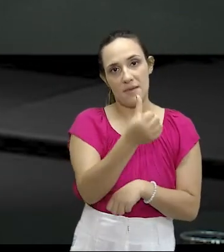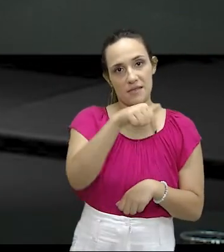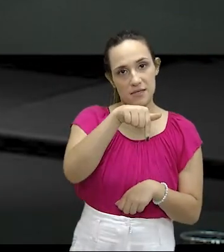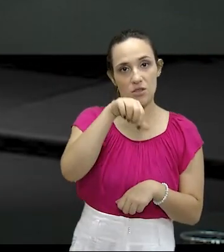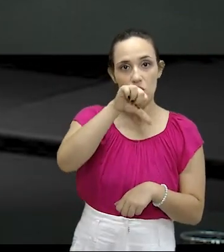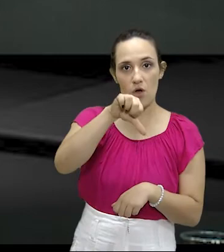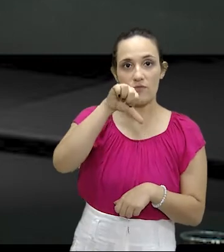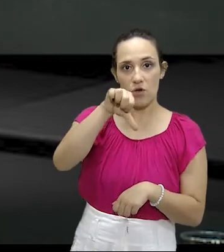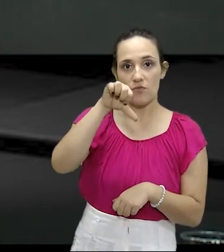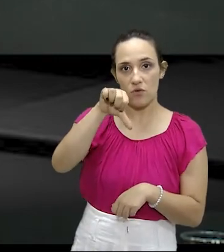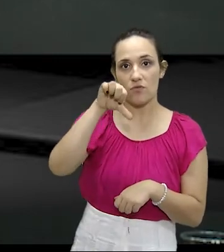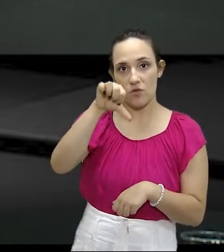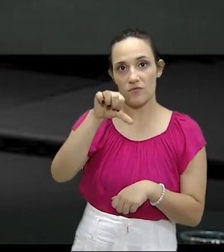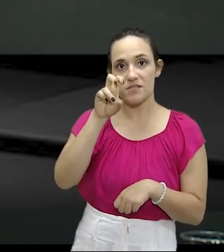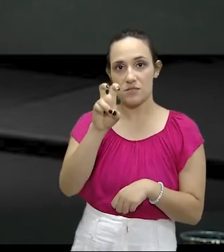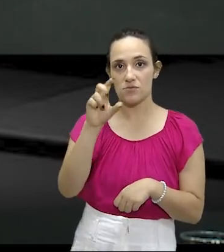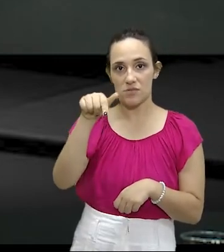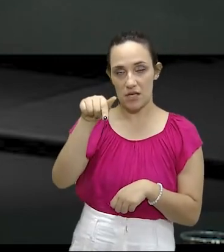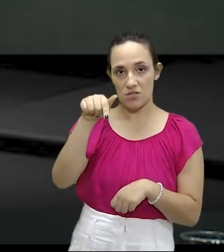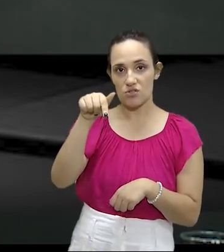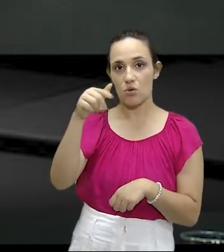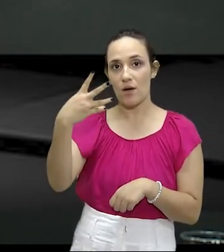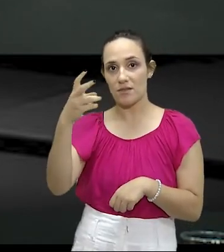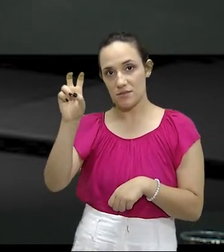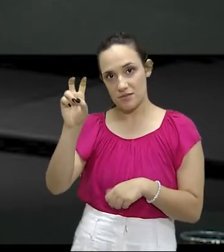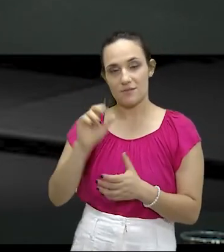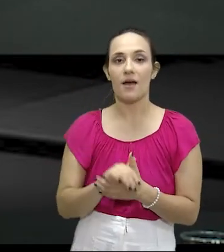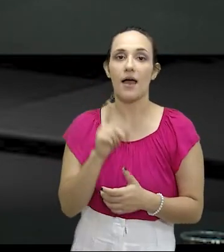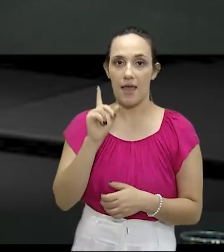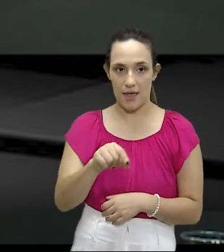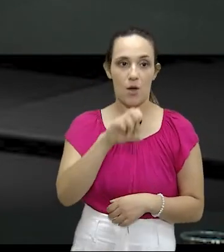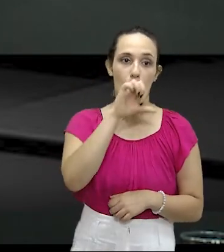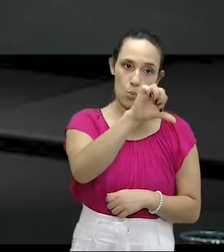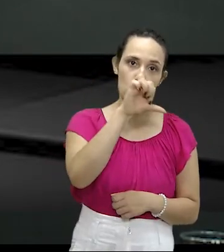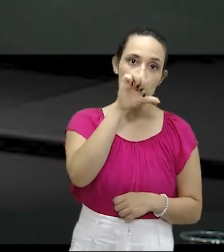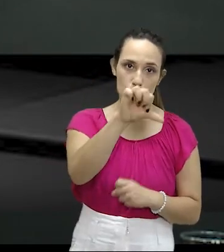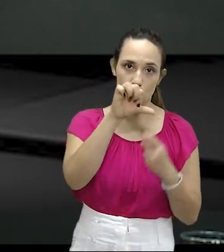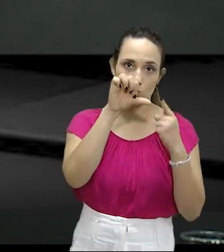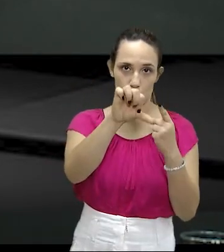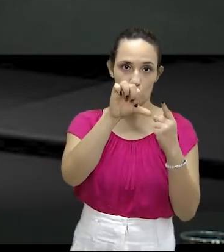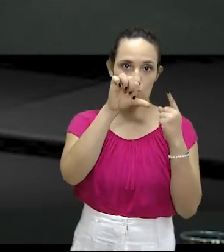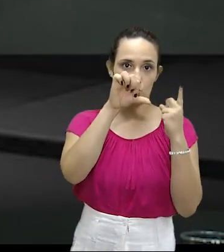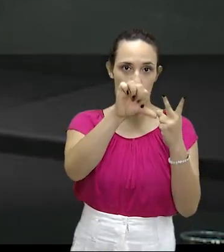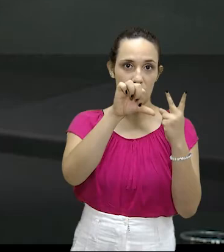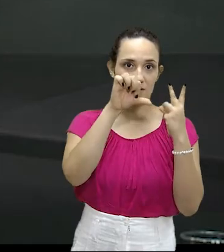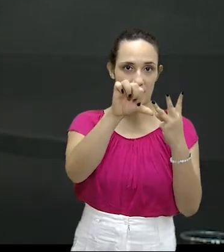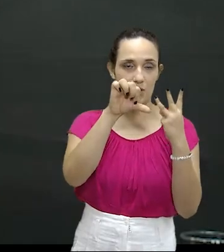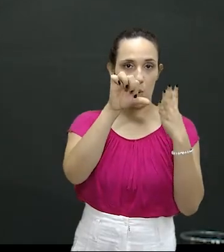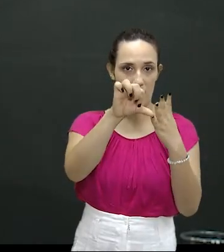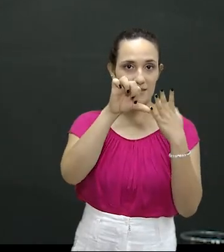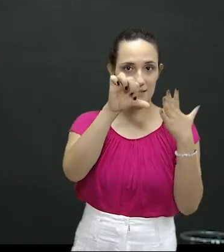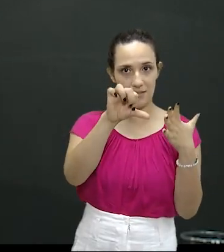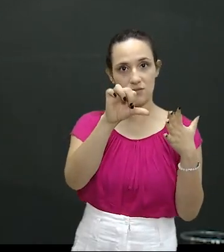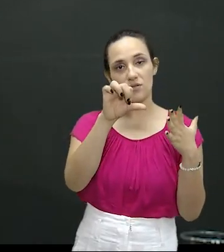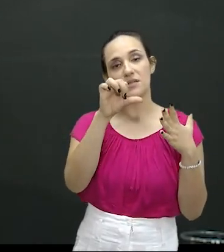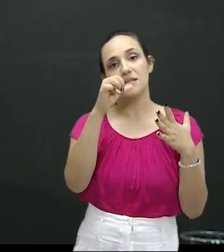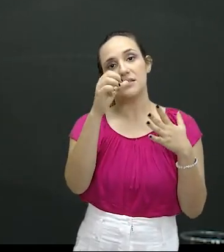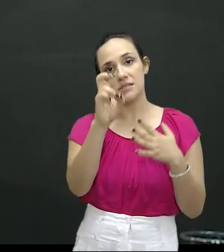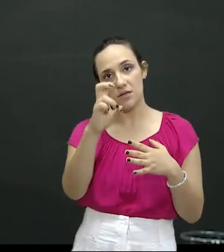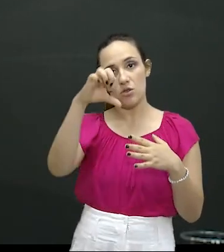-5745. Então, é nove, cinco vezes, né? 5745. É um canal de denúncias.